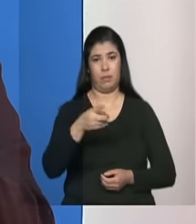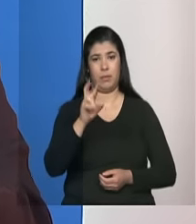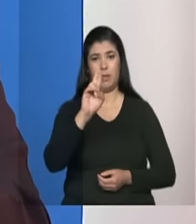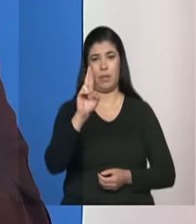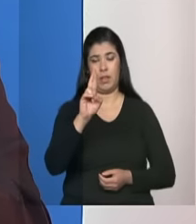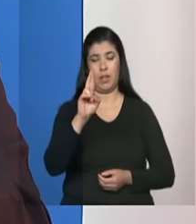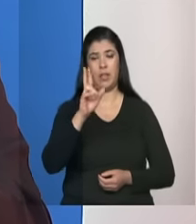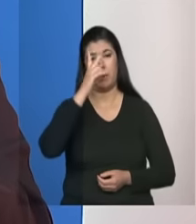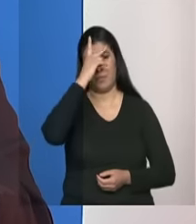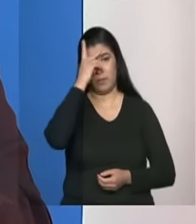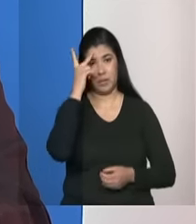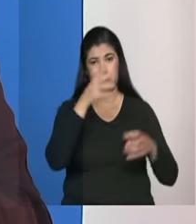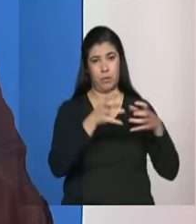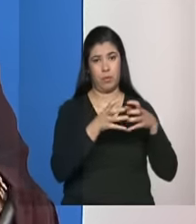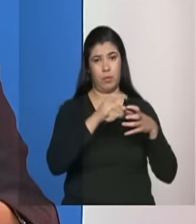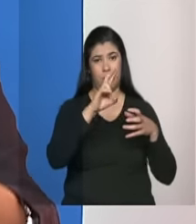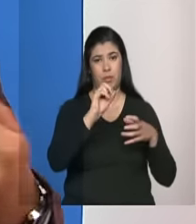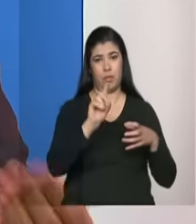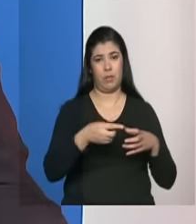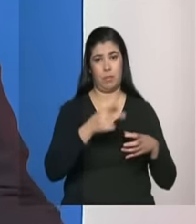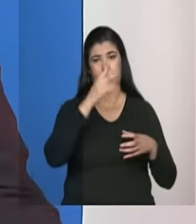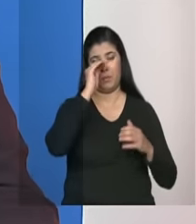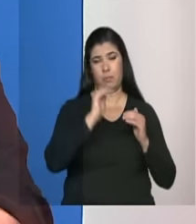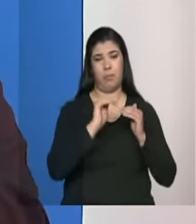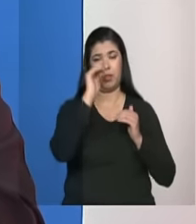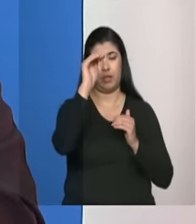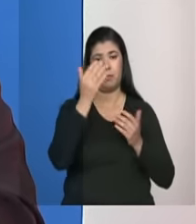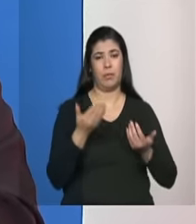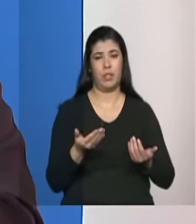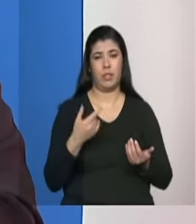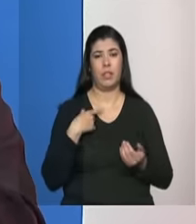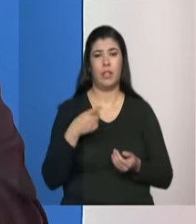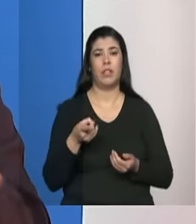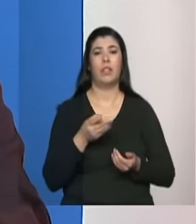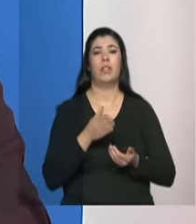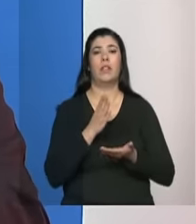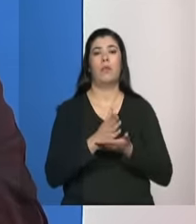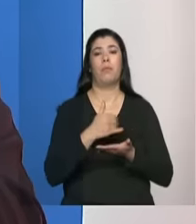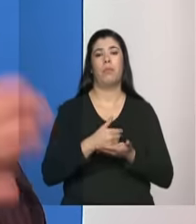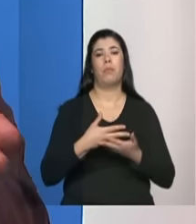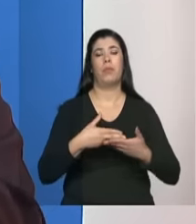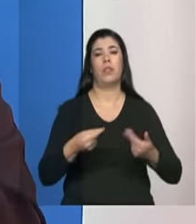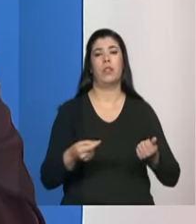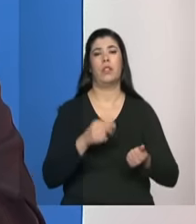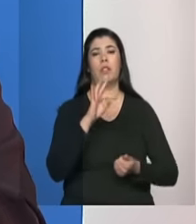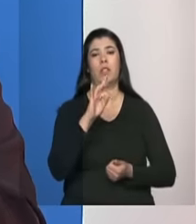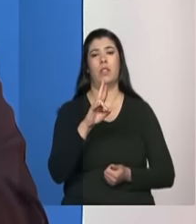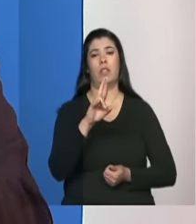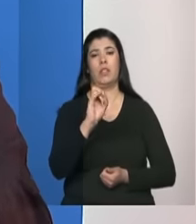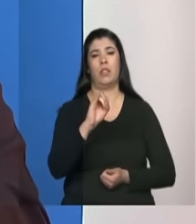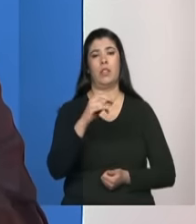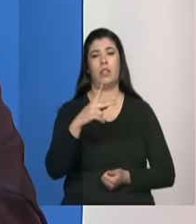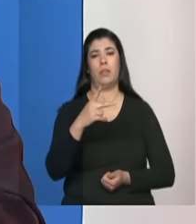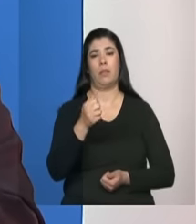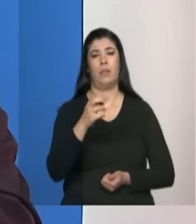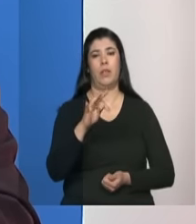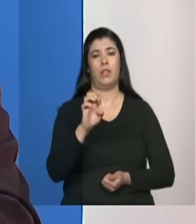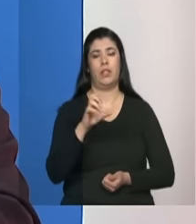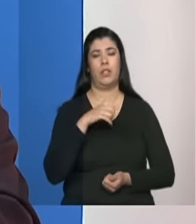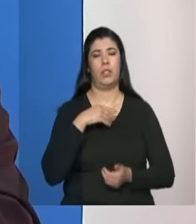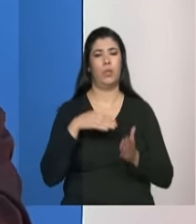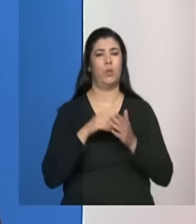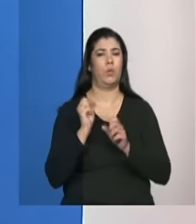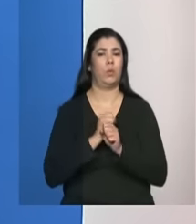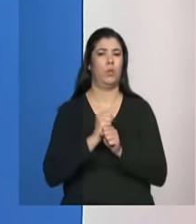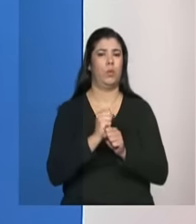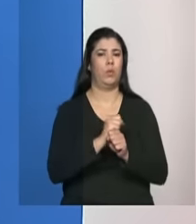deve preencher um critério de partilha que foi pactuado na comissão intergestora tripartite em cada um desses anos que gerou essas normativas